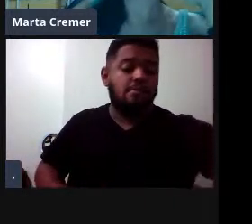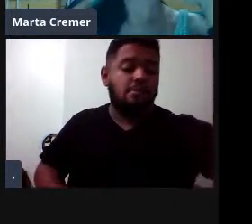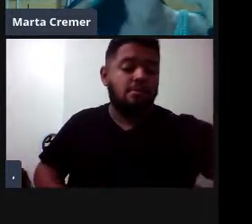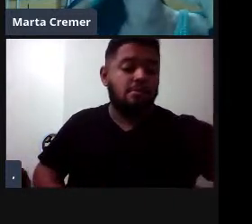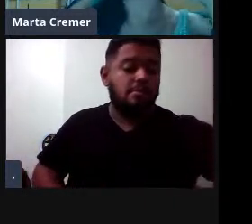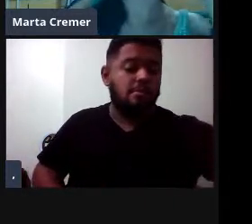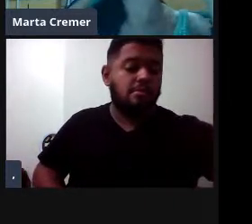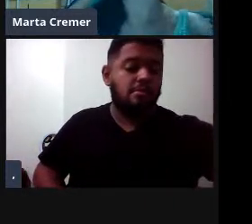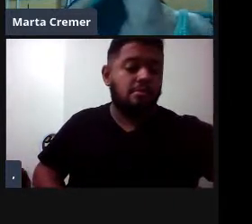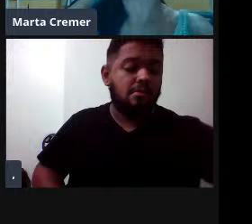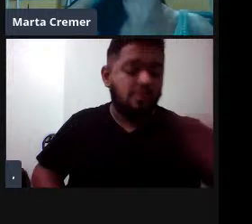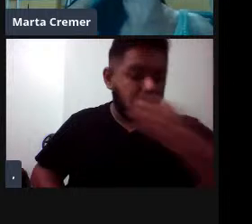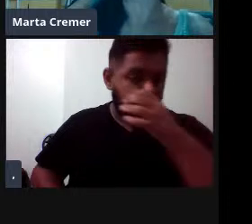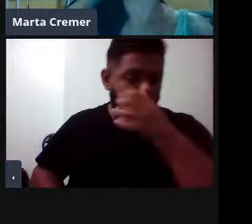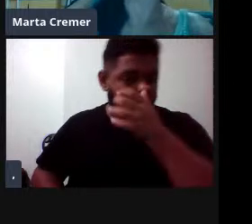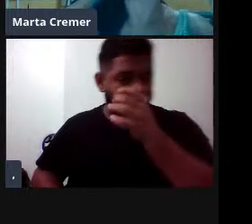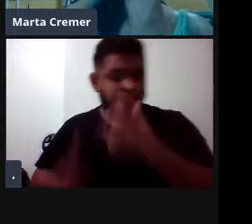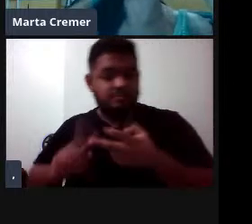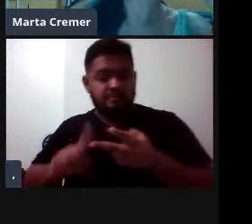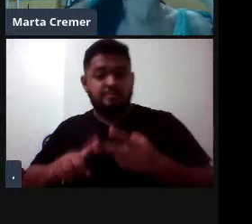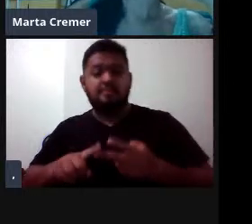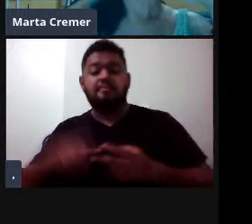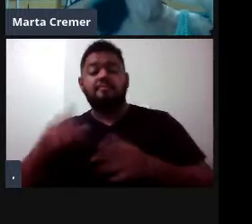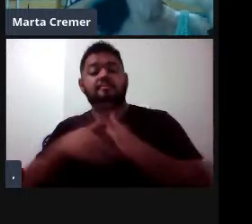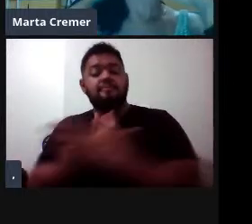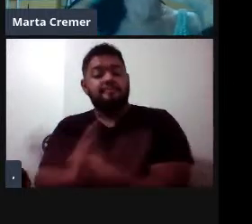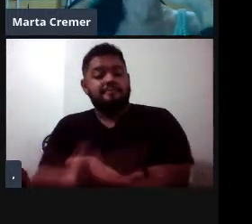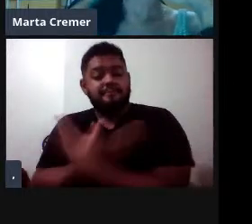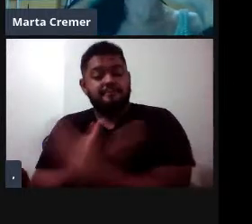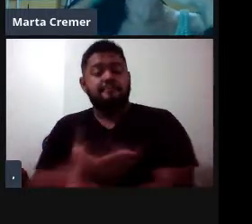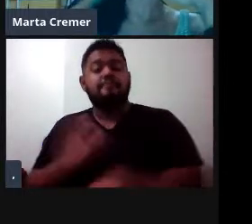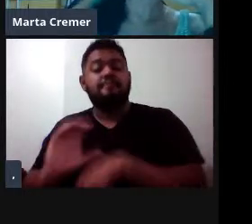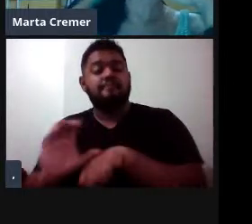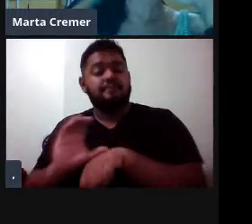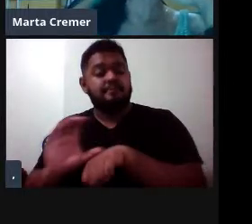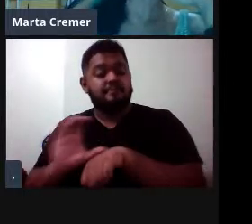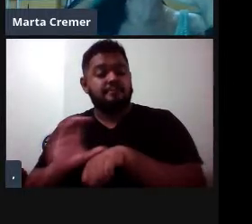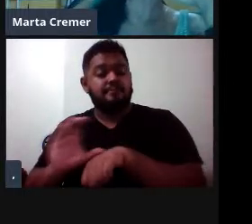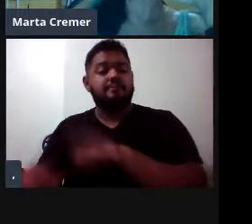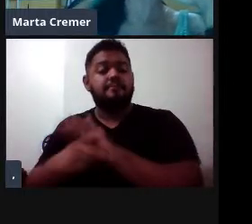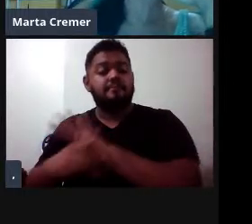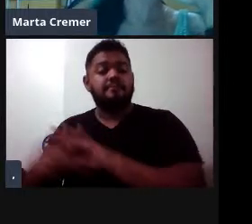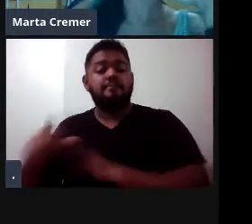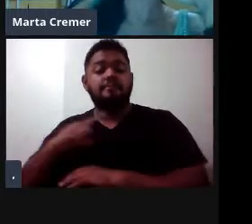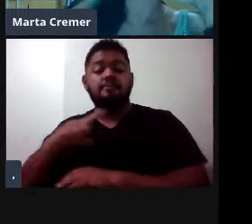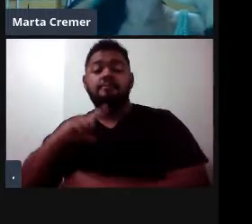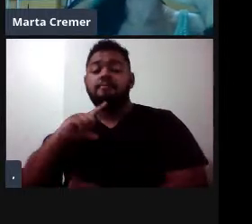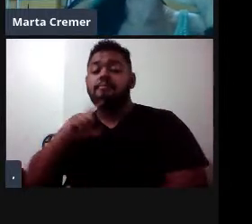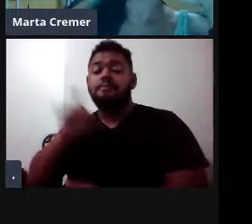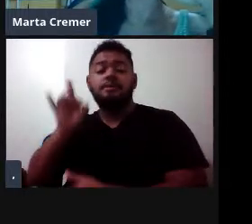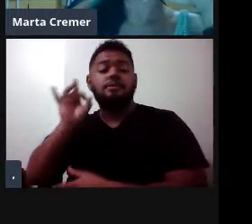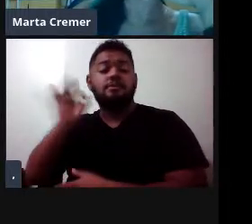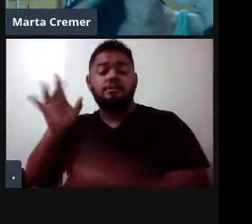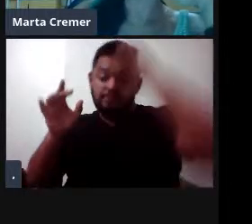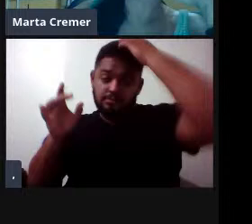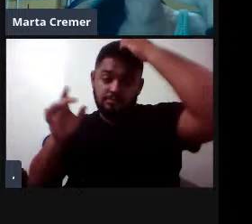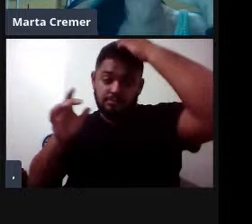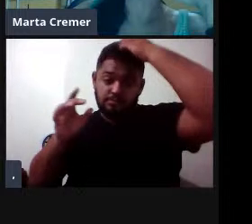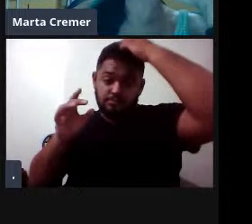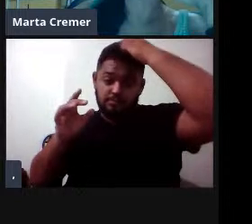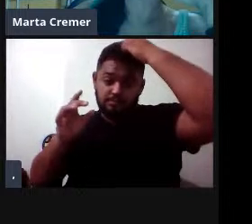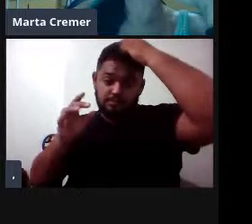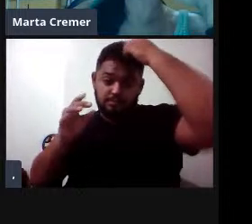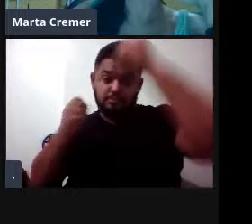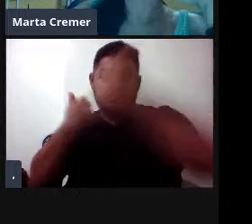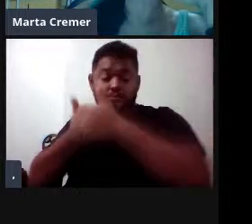cinzenta da, chamada também baleia cinzenta da Califórnia, é uma espécie com a distribuição bem restrita a águas costeiras, então um padrão bem